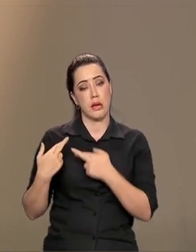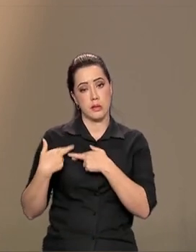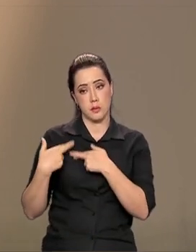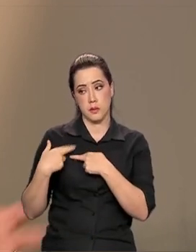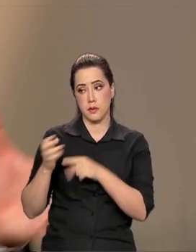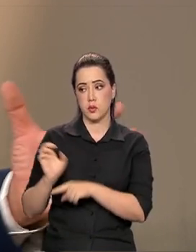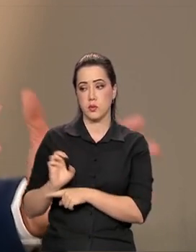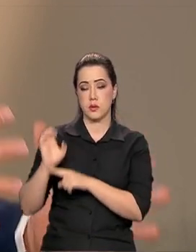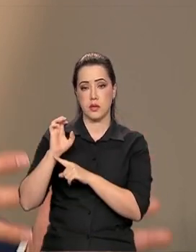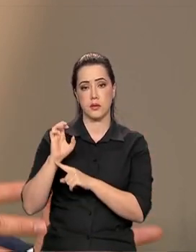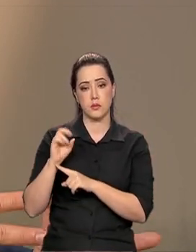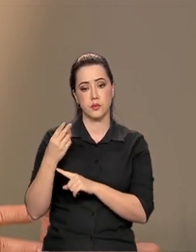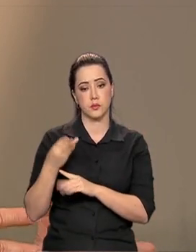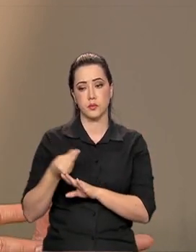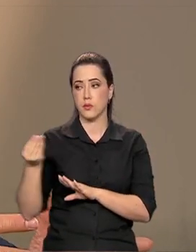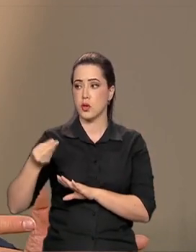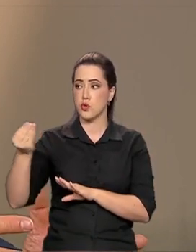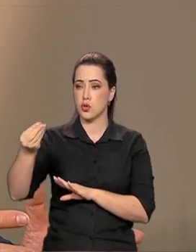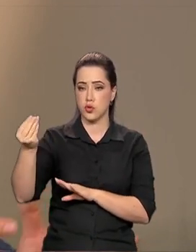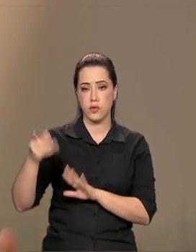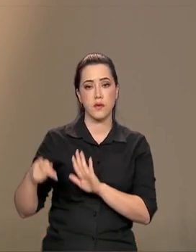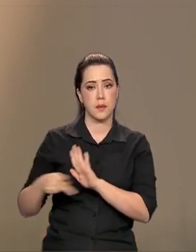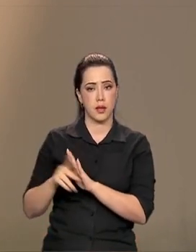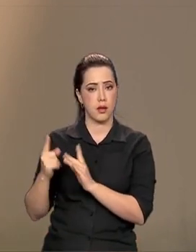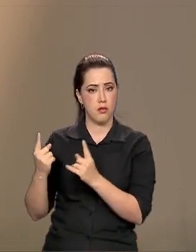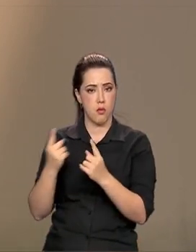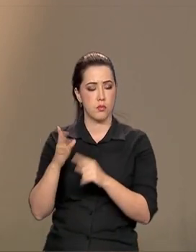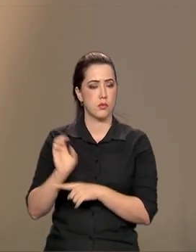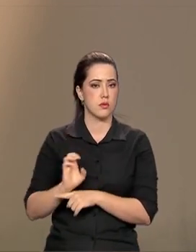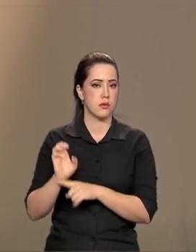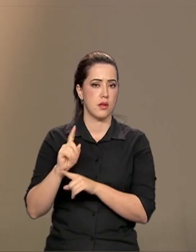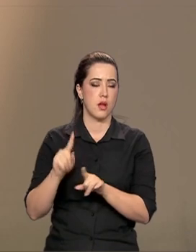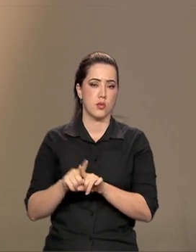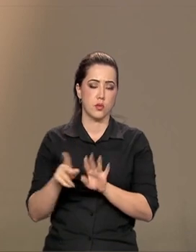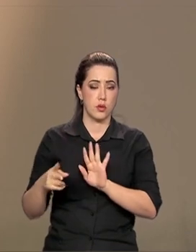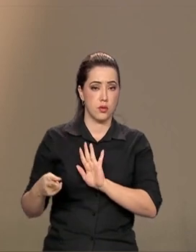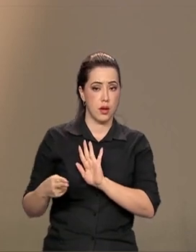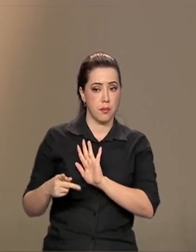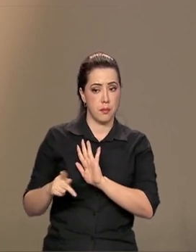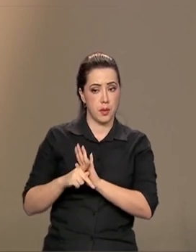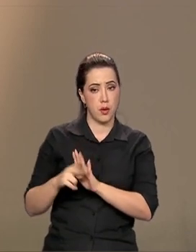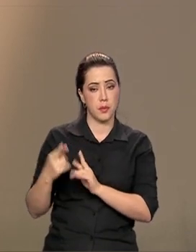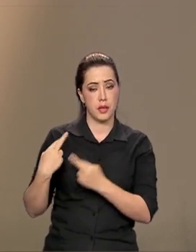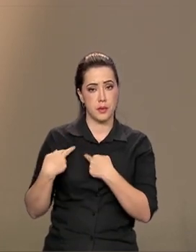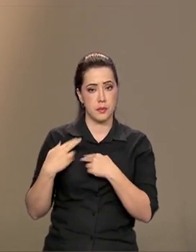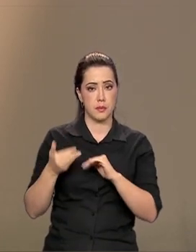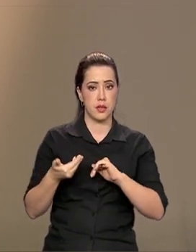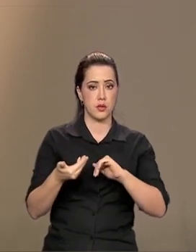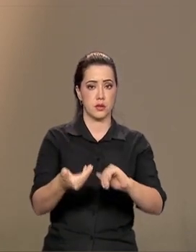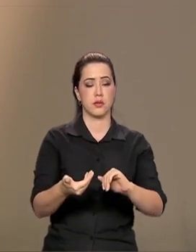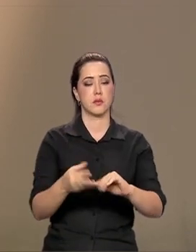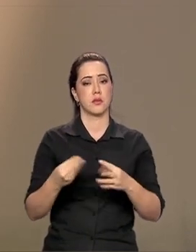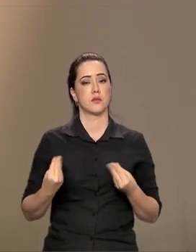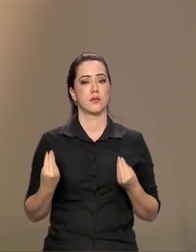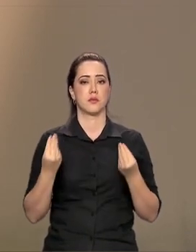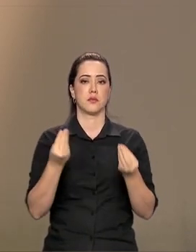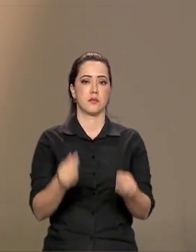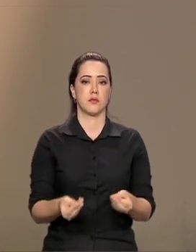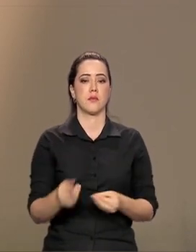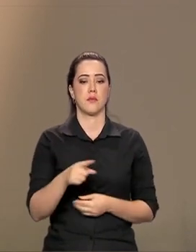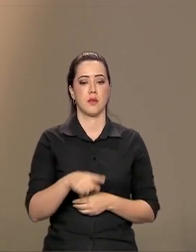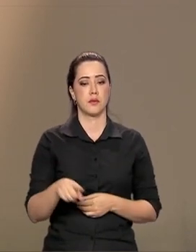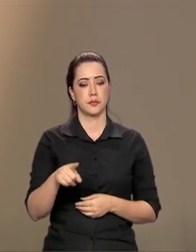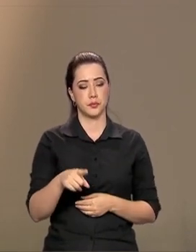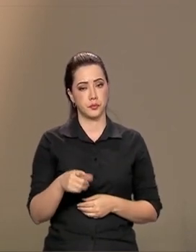governos estaduais, nós vamos enviar para os governos estaduais. O que for atribuição da Câmara, do Senado, nós vamos